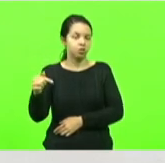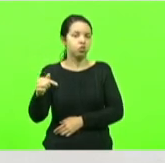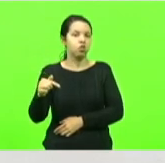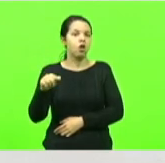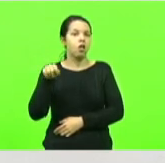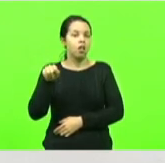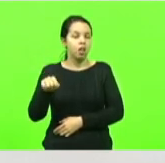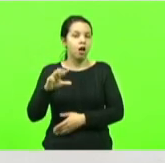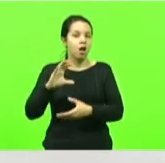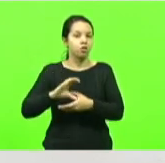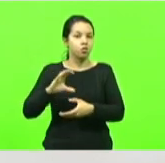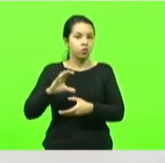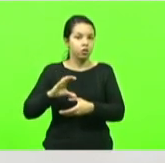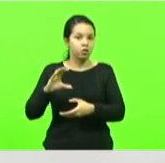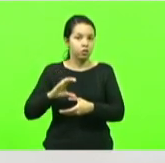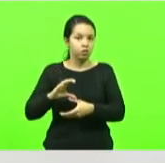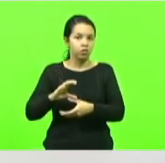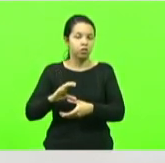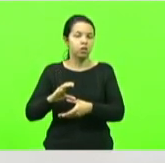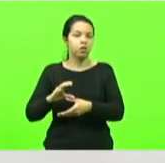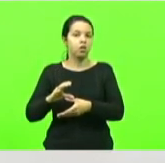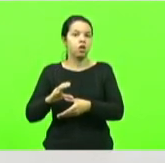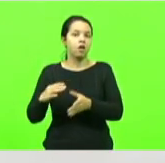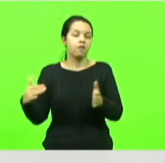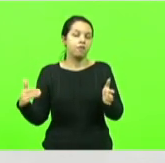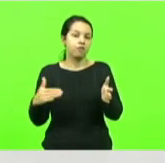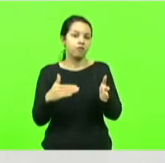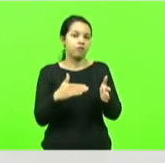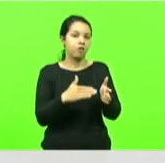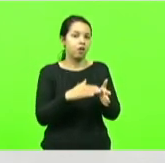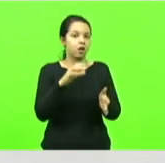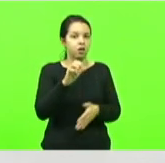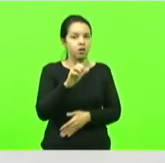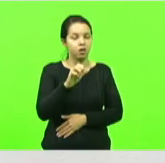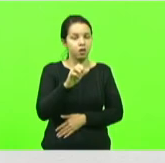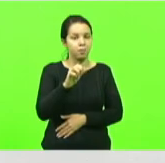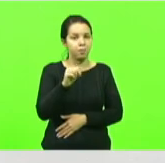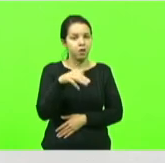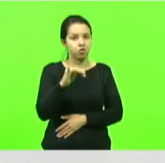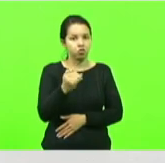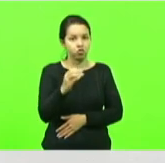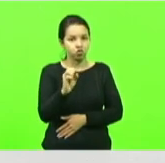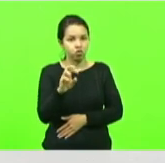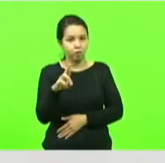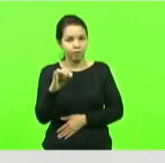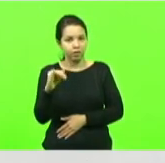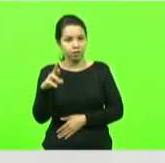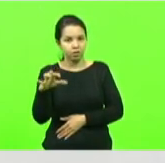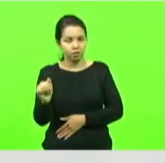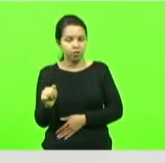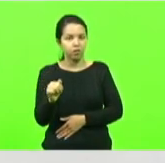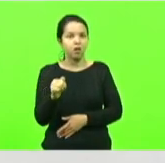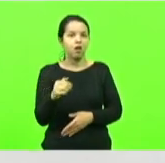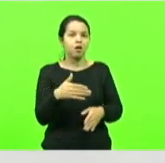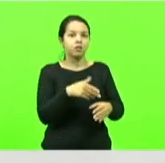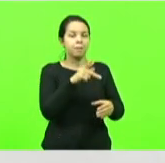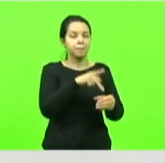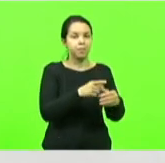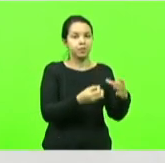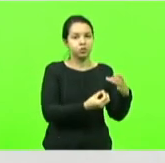por Major Vieira indo até Papandu fazendo a ligação com a BR-116 uma rodovia que